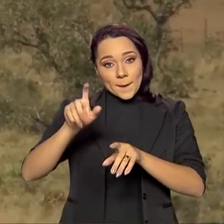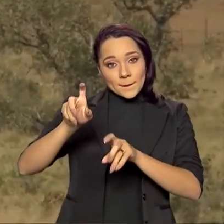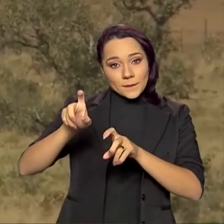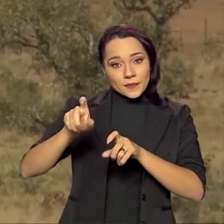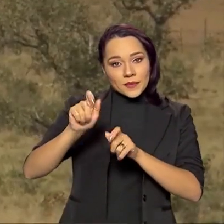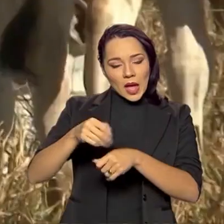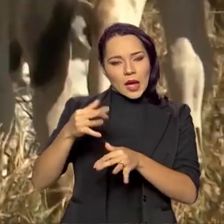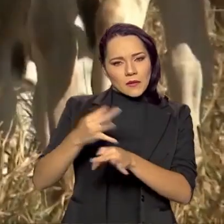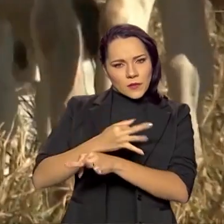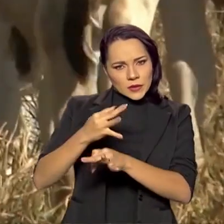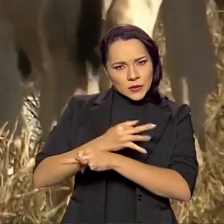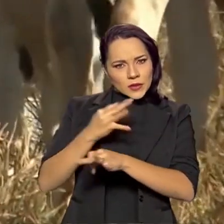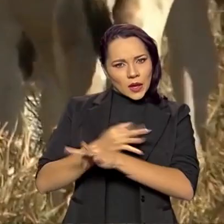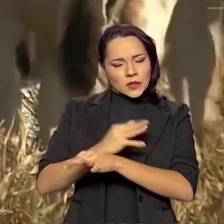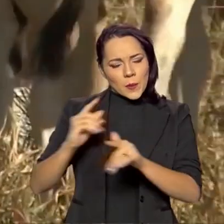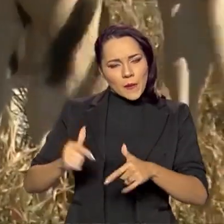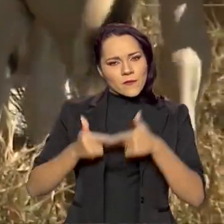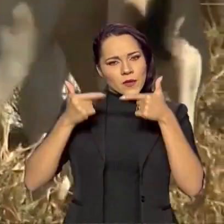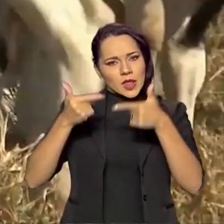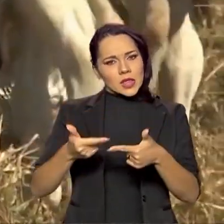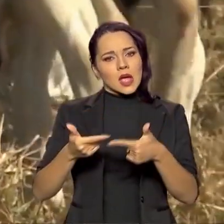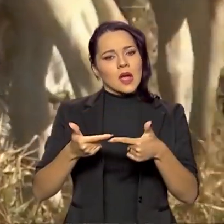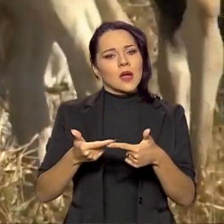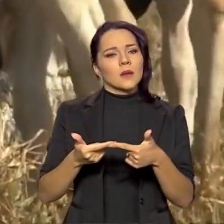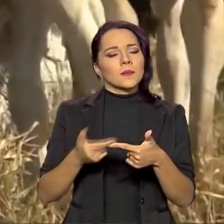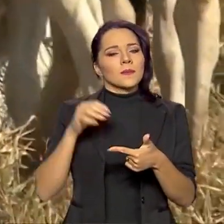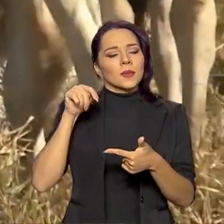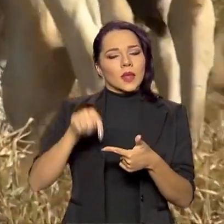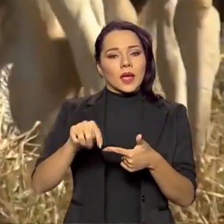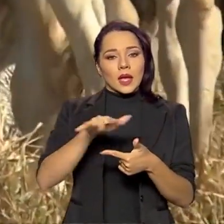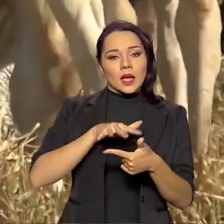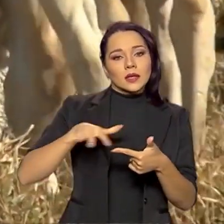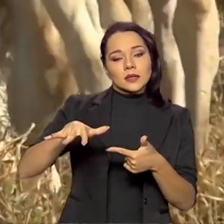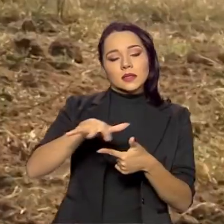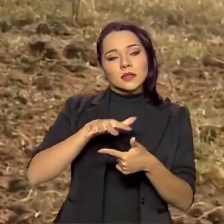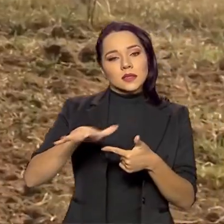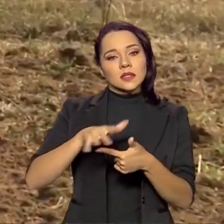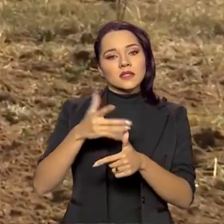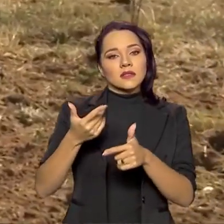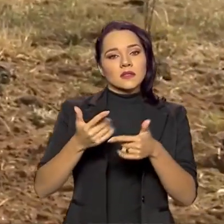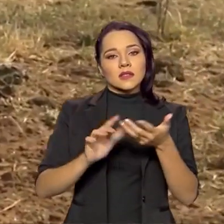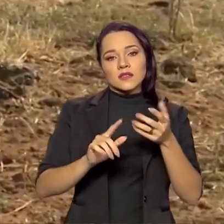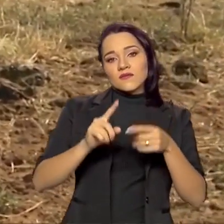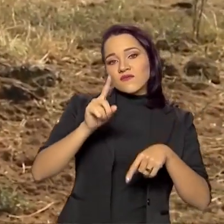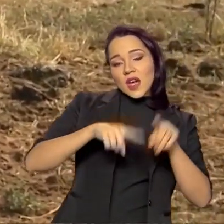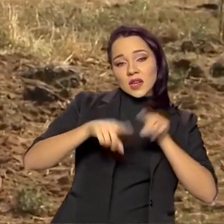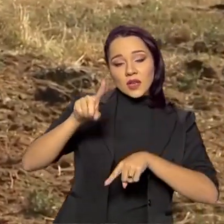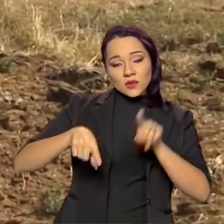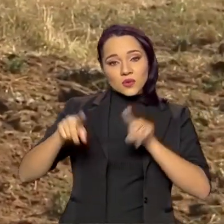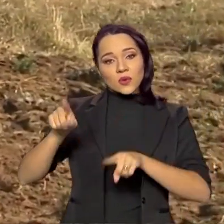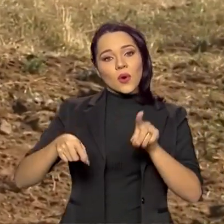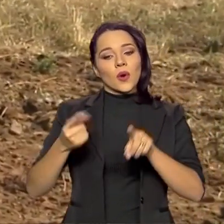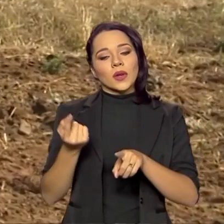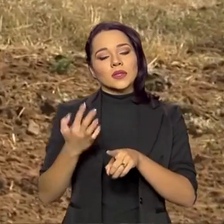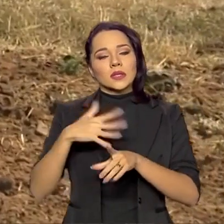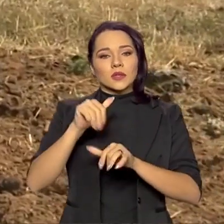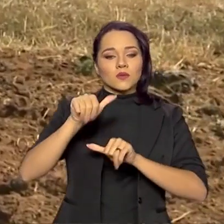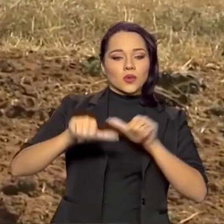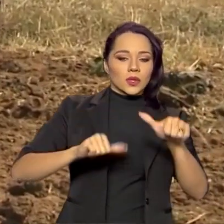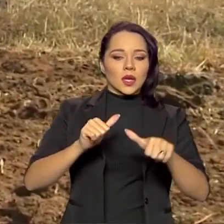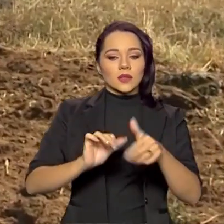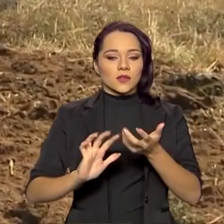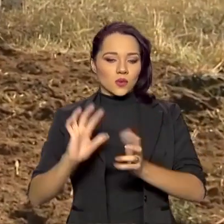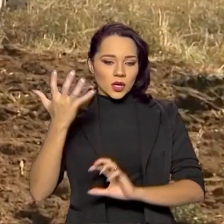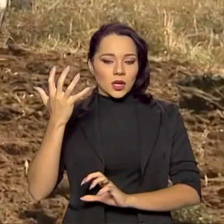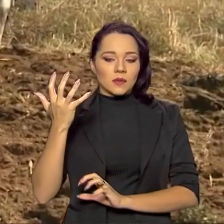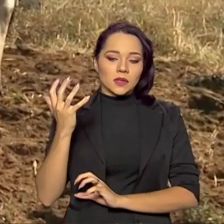resiliência para enfrentar esses distúrbios, essas mudanças que podem